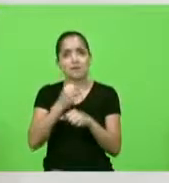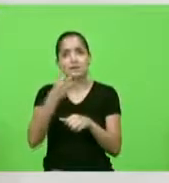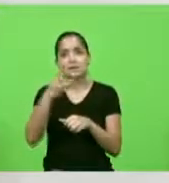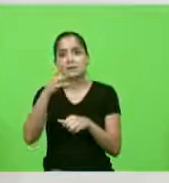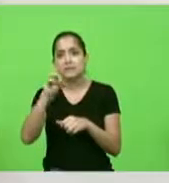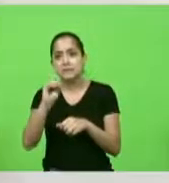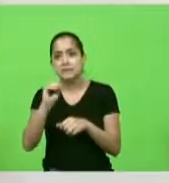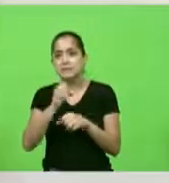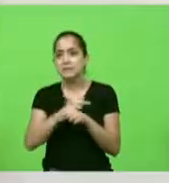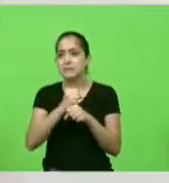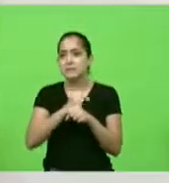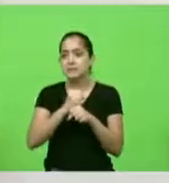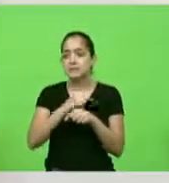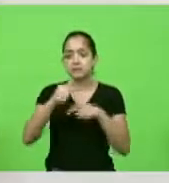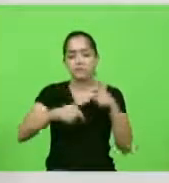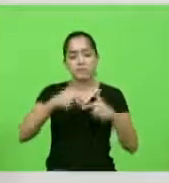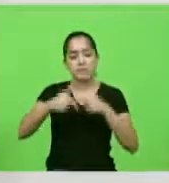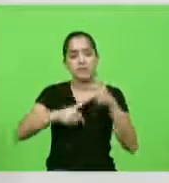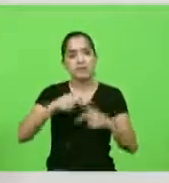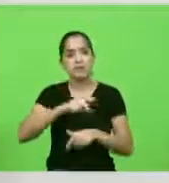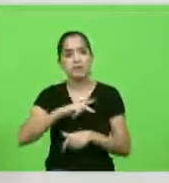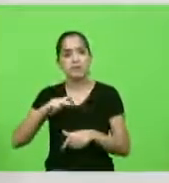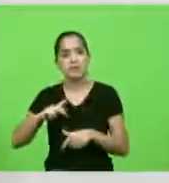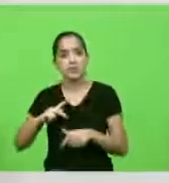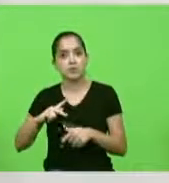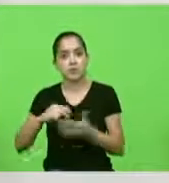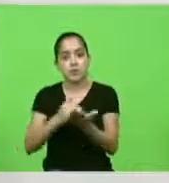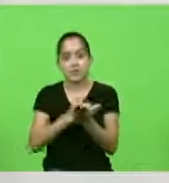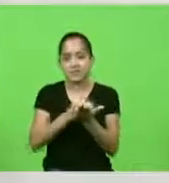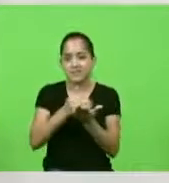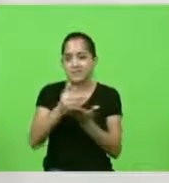comecei muito cedo deputado Fernando